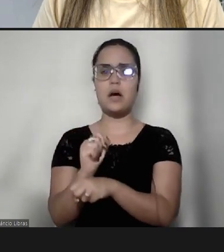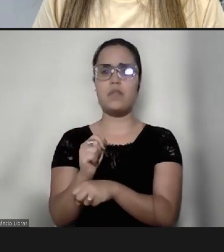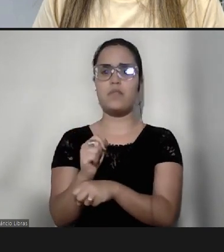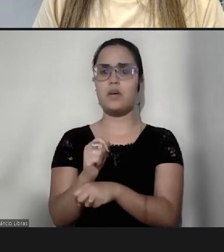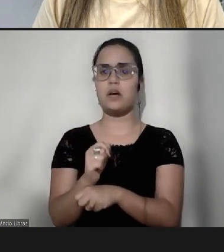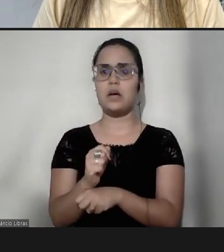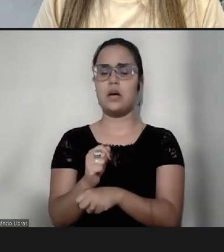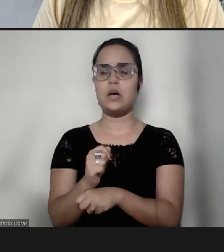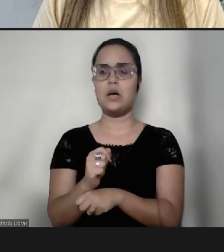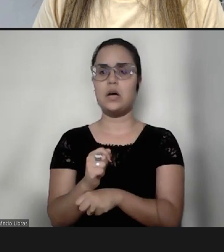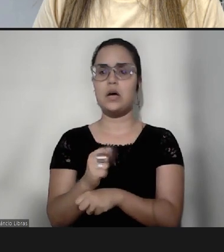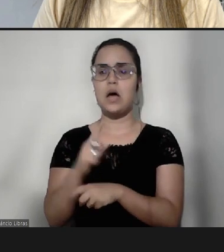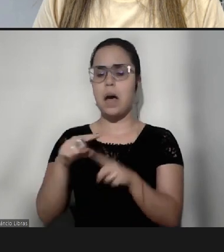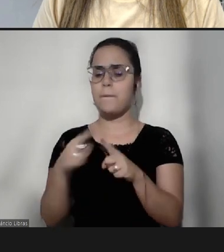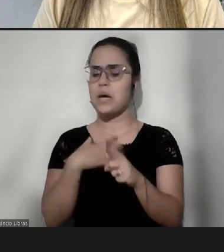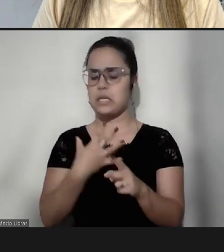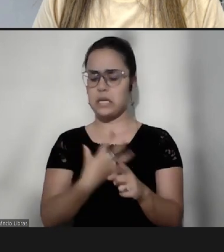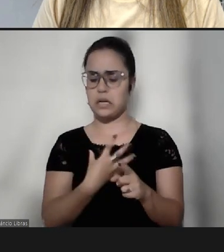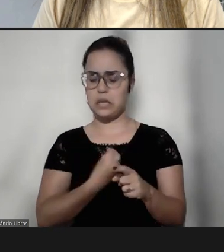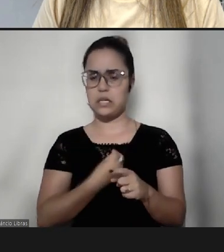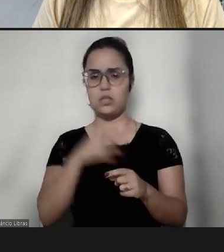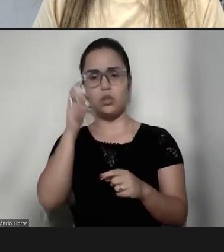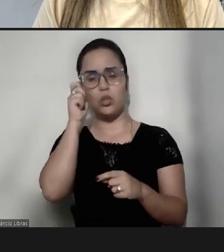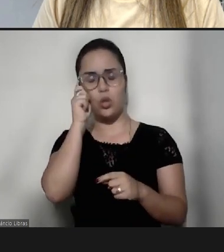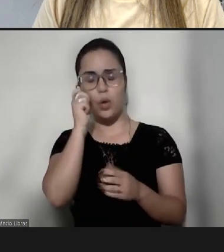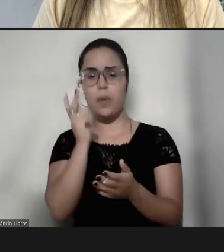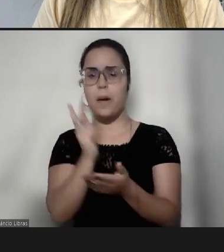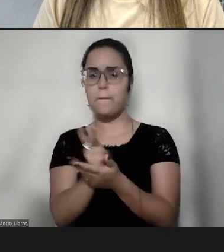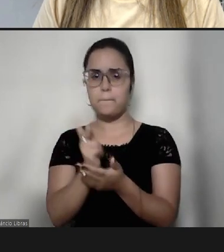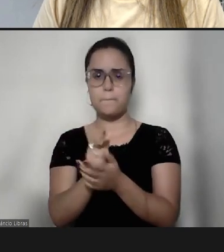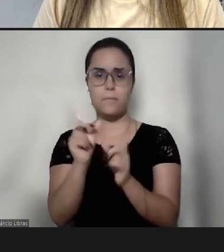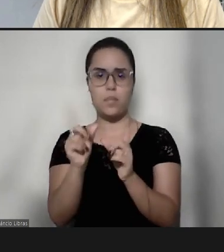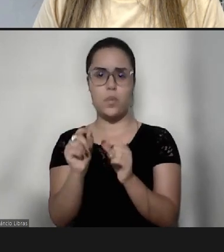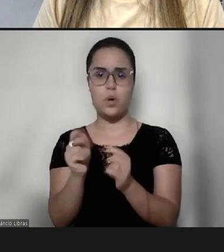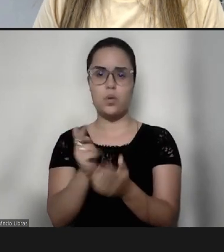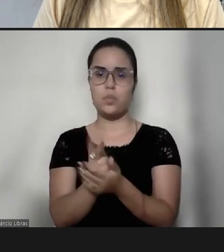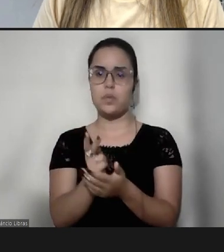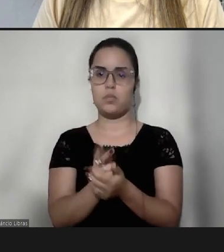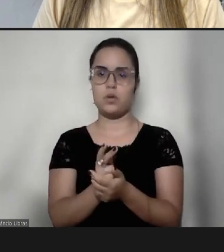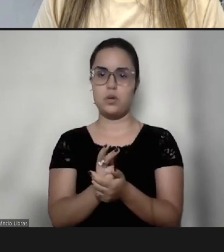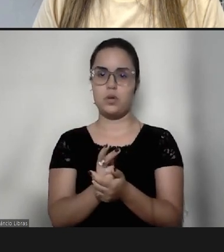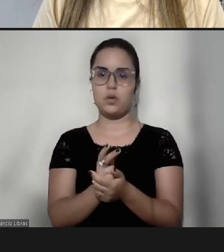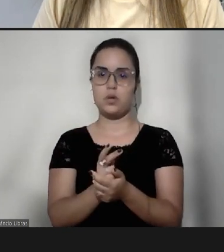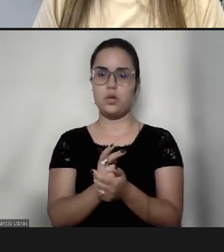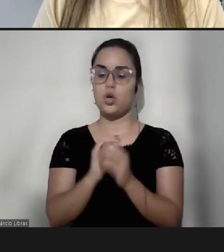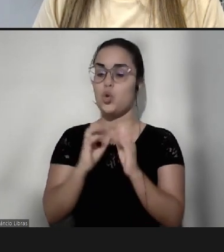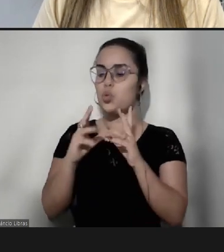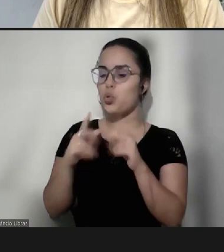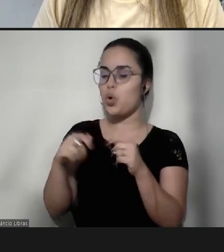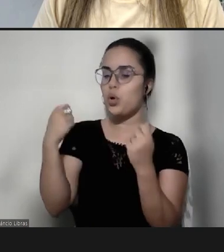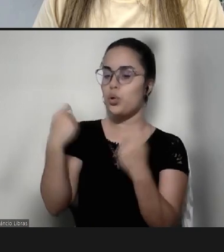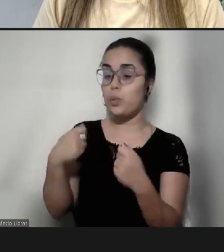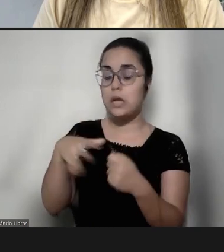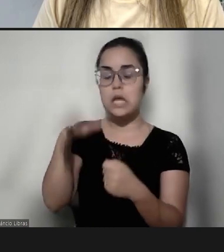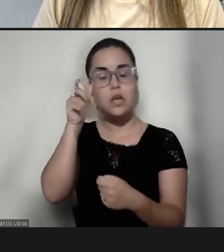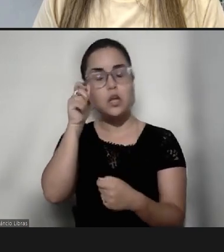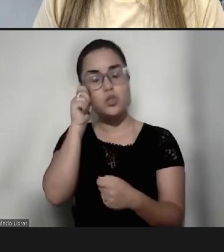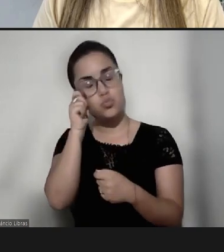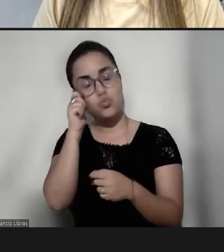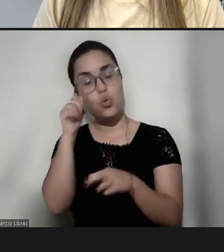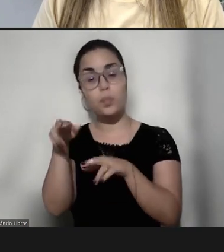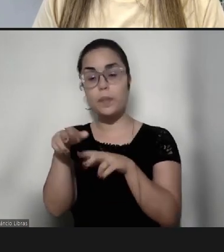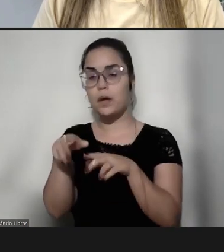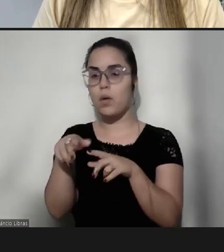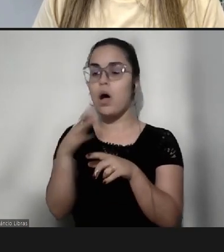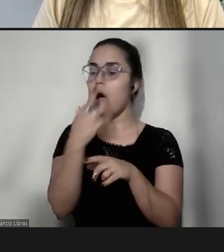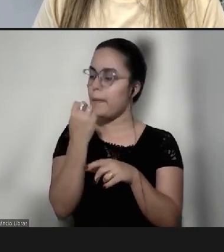a criança com autismo dorme pouco mesmo, gente, todo mundo precisa de sono igual, alimentação